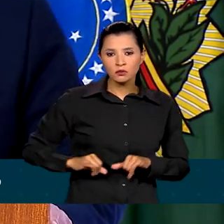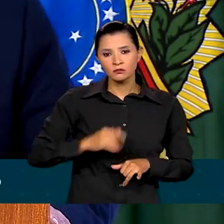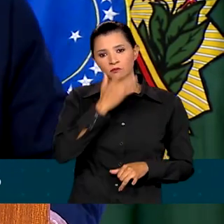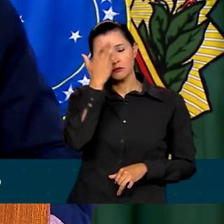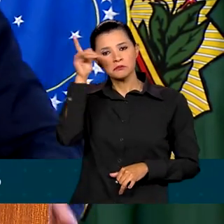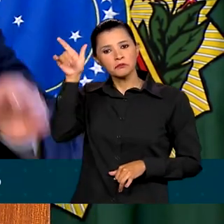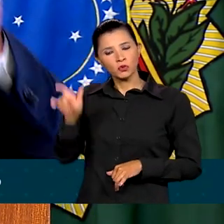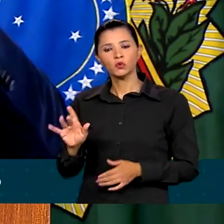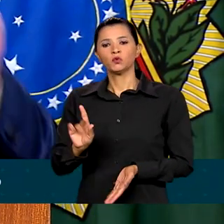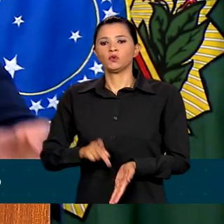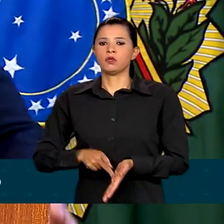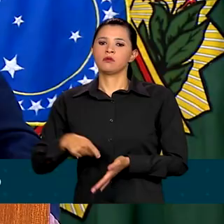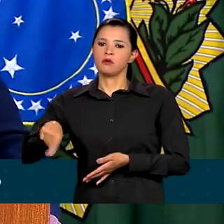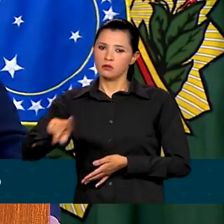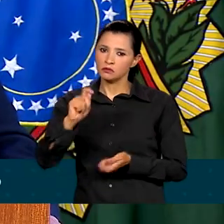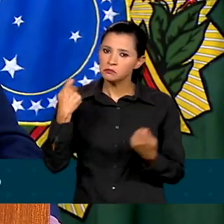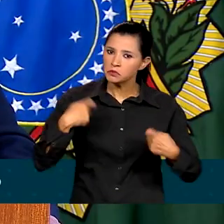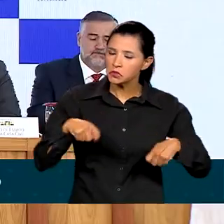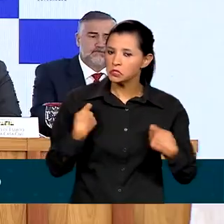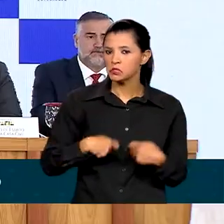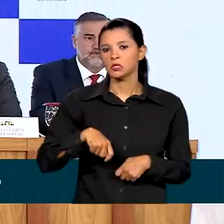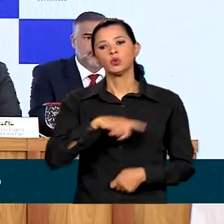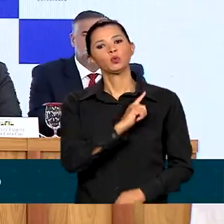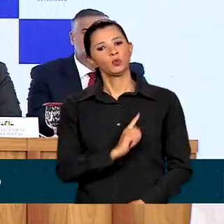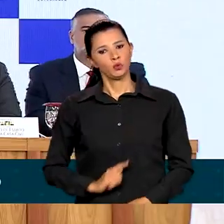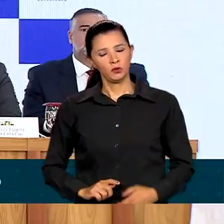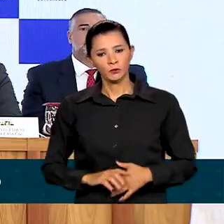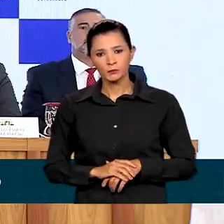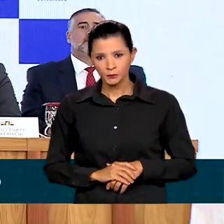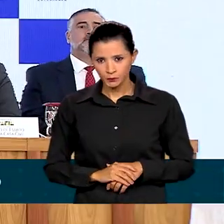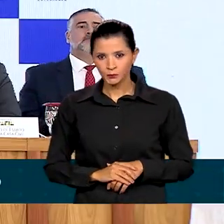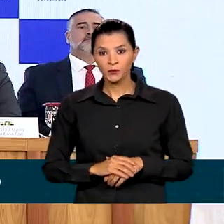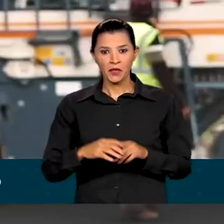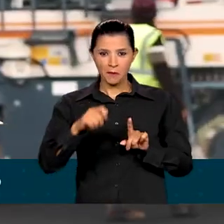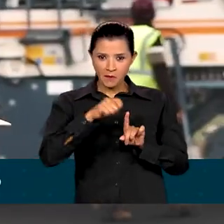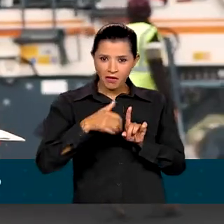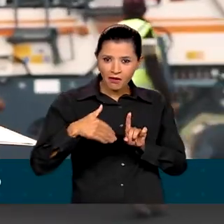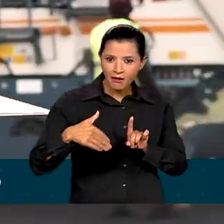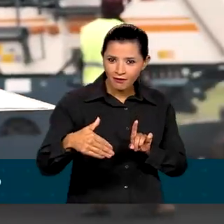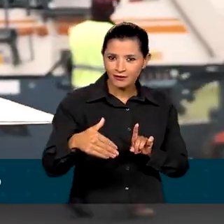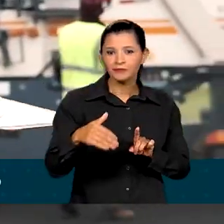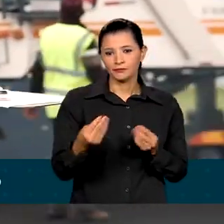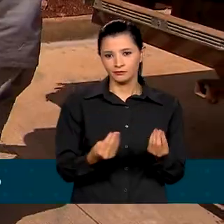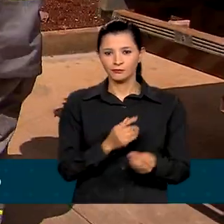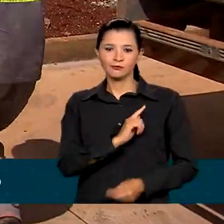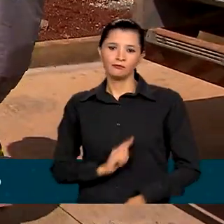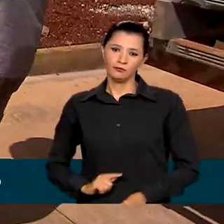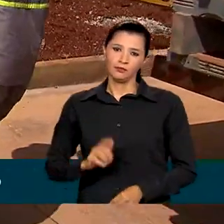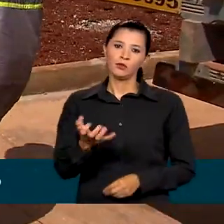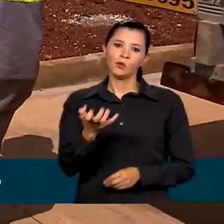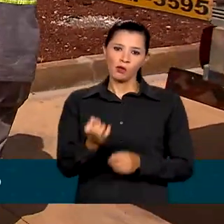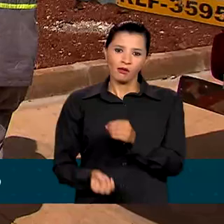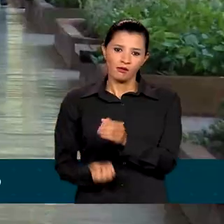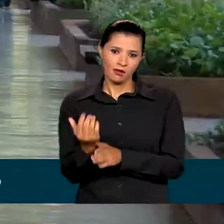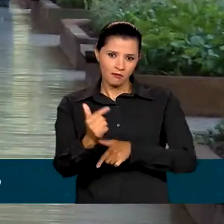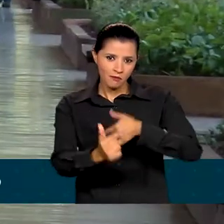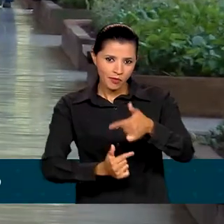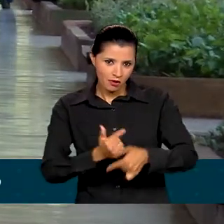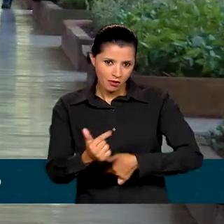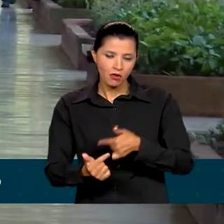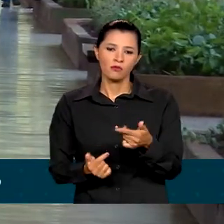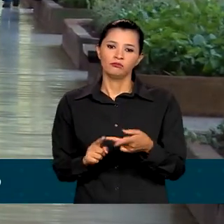verdadeiramente precisam do Estado. Para os próximos meses, o governo quer gerar mais empregos,